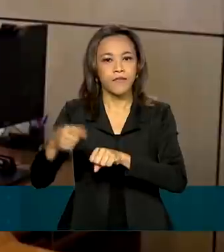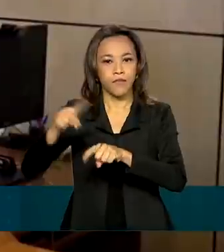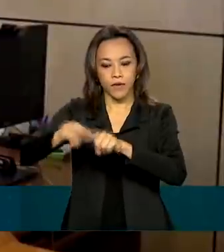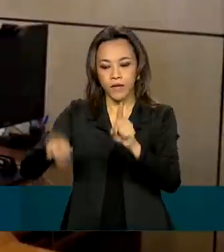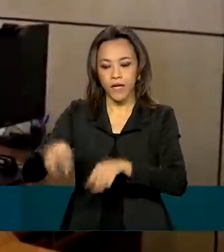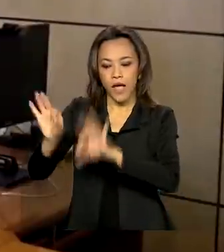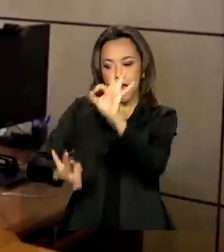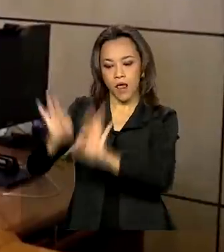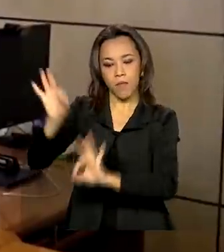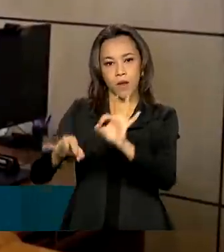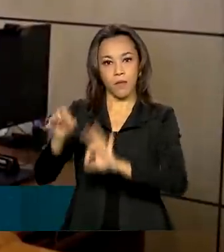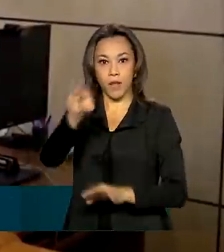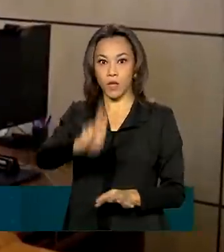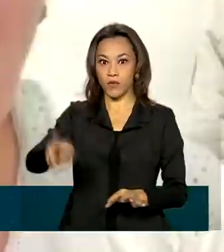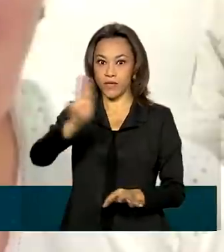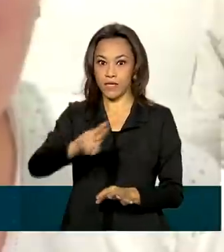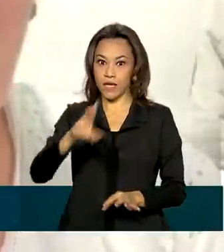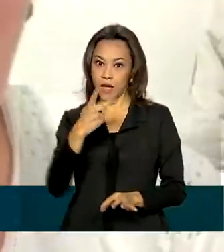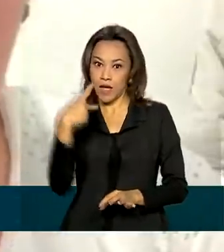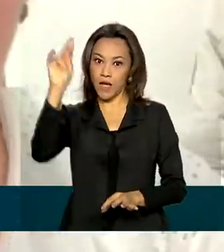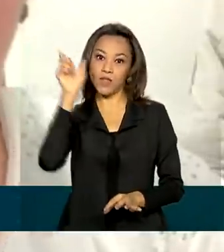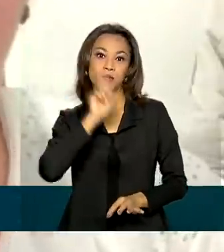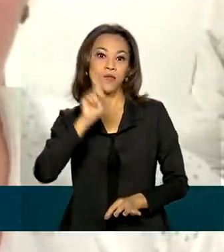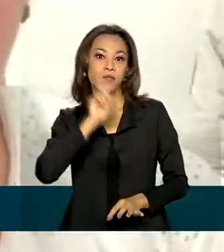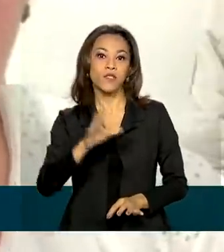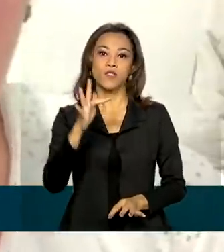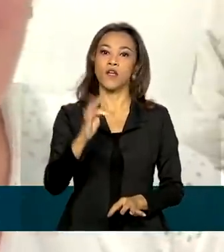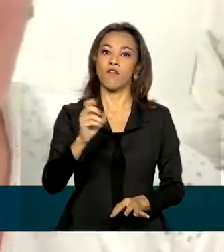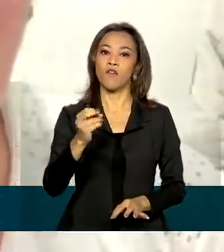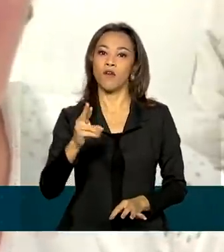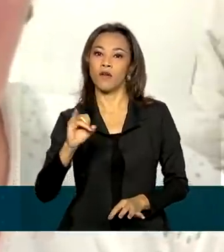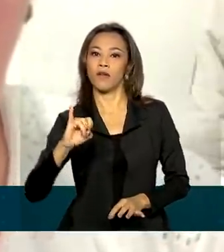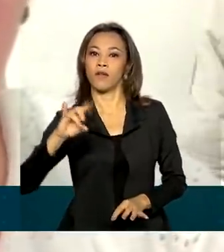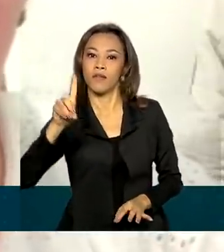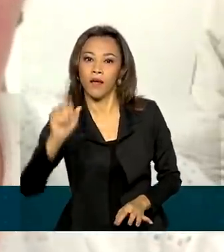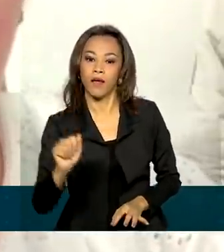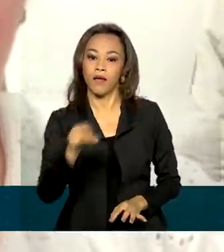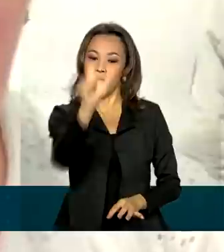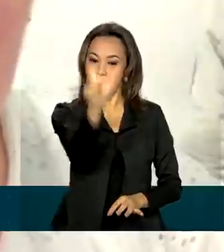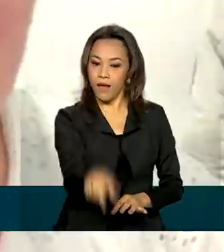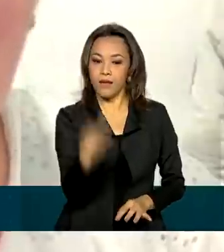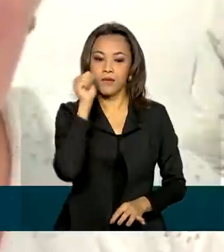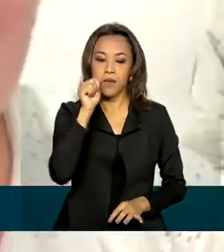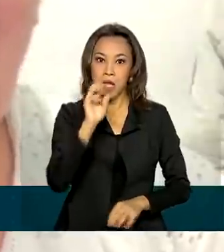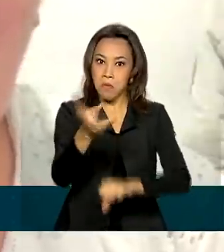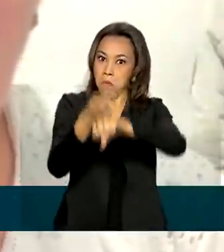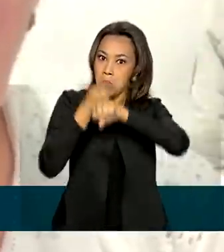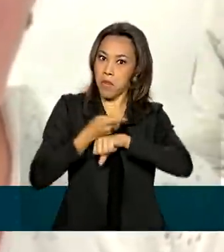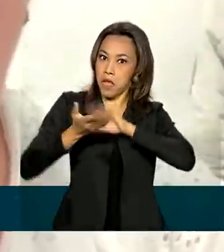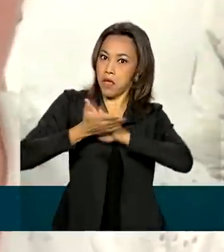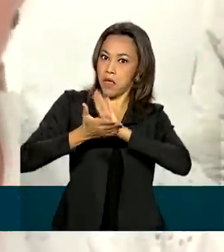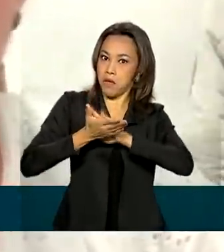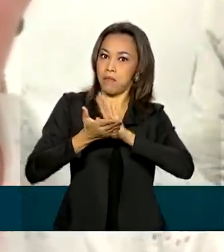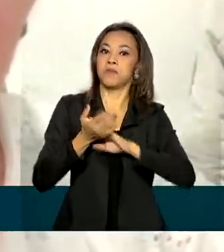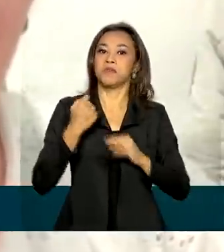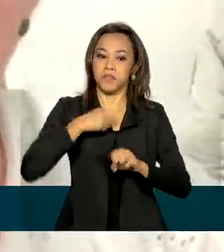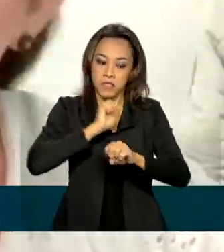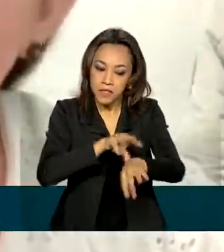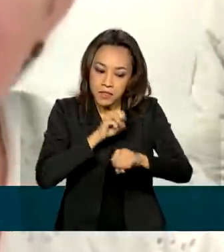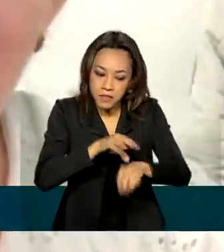Universidade Estadual da Flórida. Mara Mansani, que já ganhou o prêmio Educador Nota 10 na área de